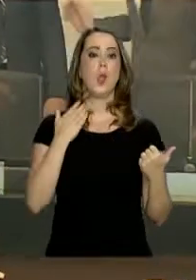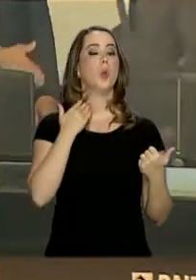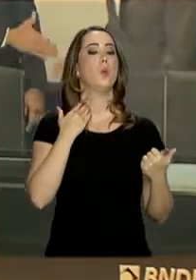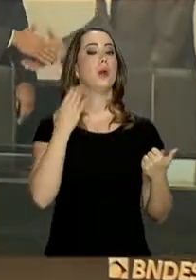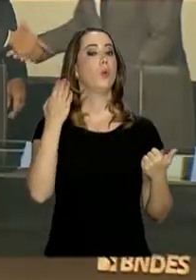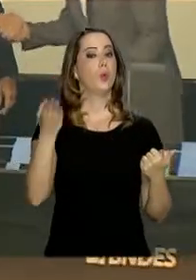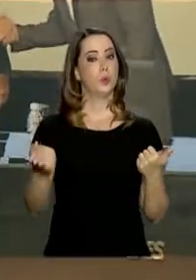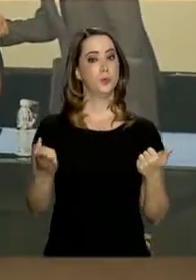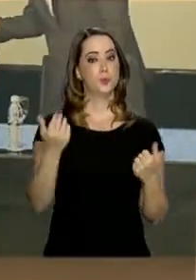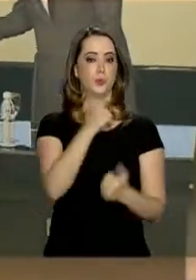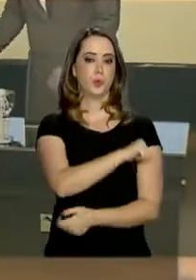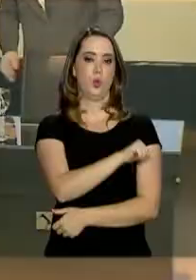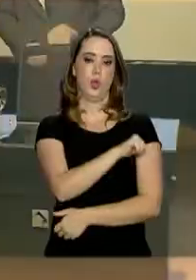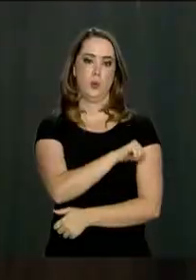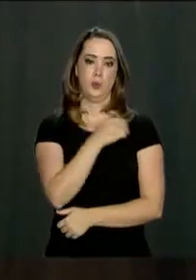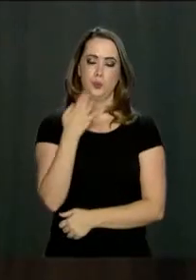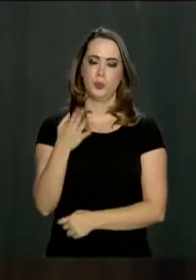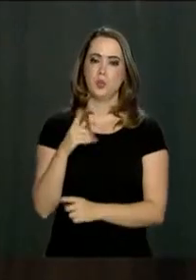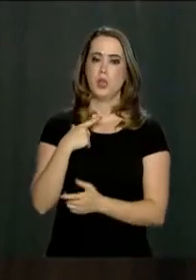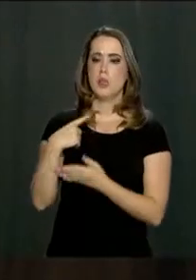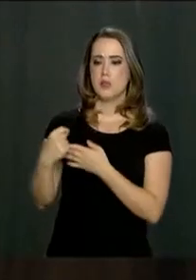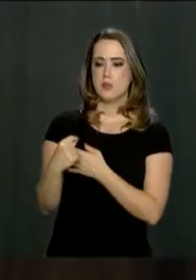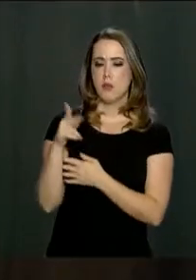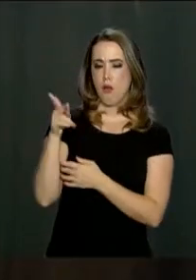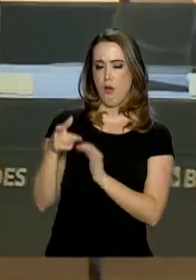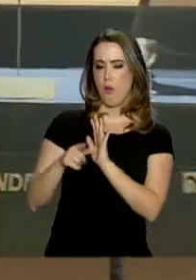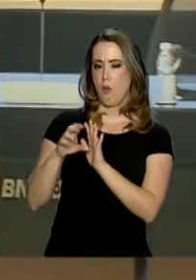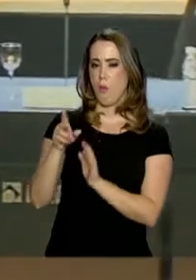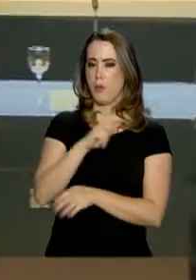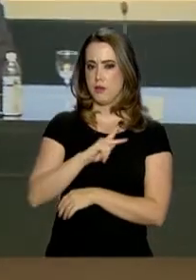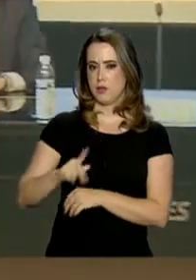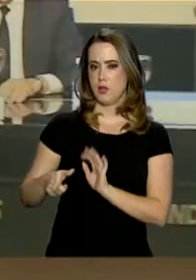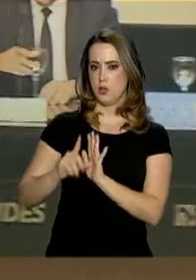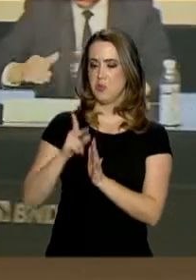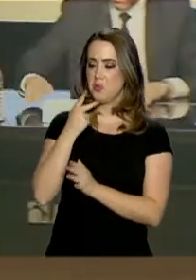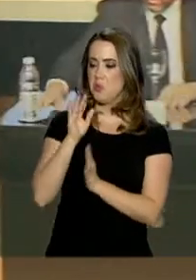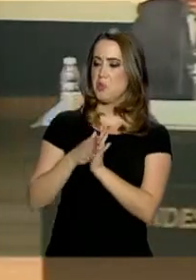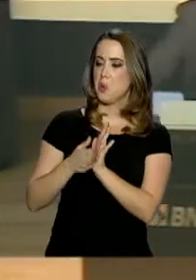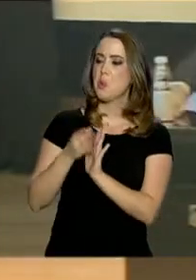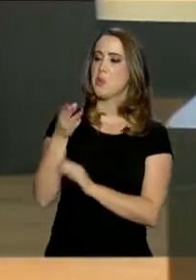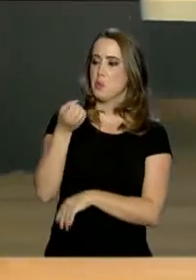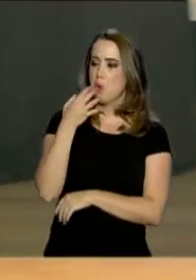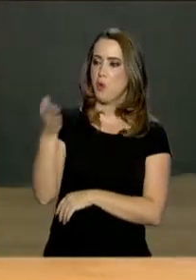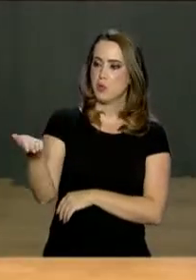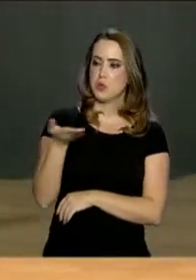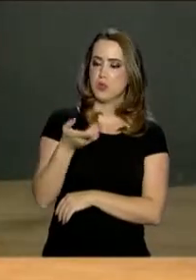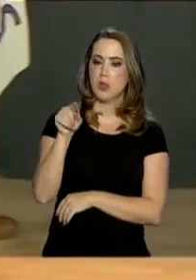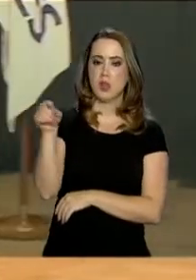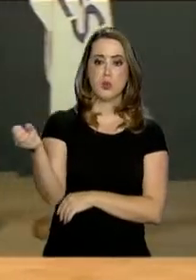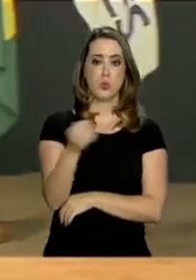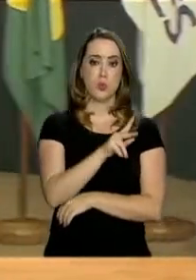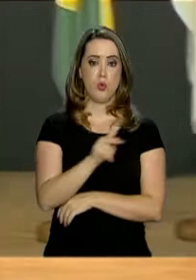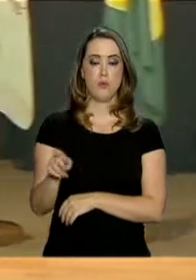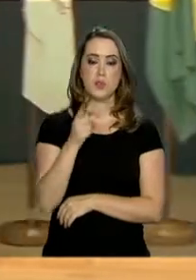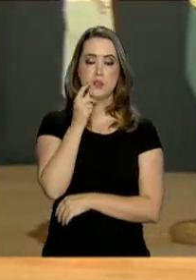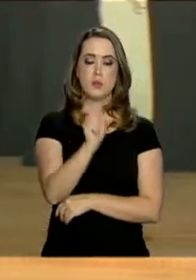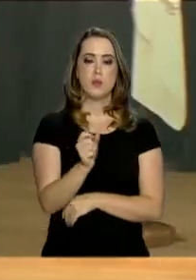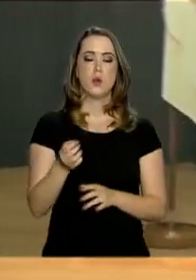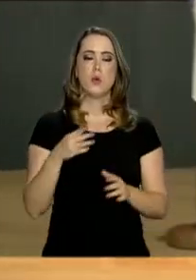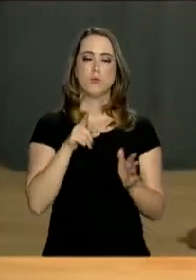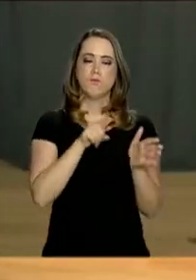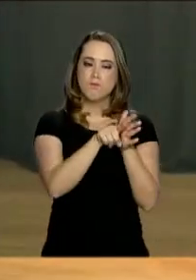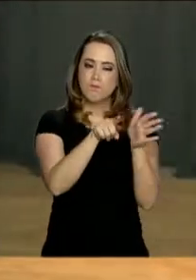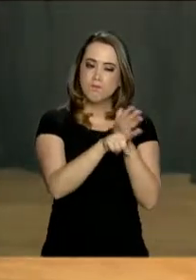Diogo Oliveira deixou a presidência elogiando Joaquim Levy. O novo presidente diz que vai fazer um levantamento para